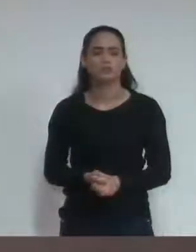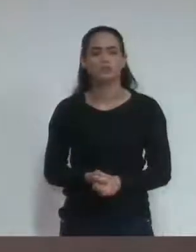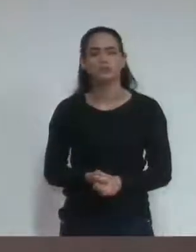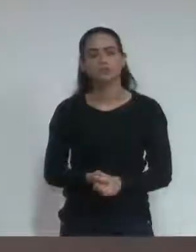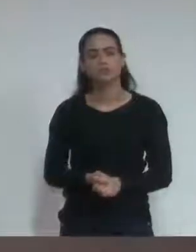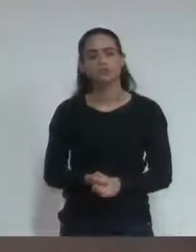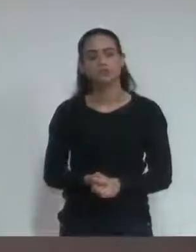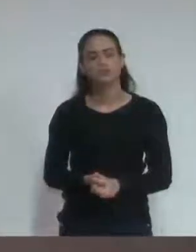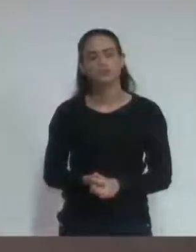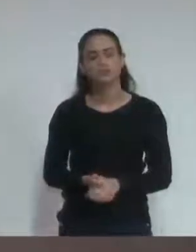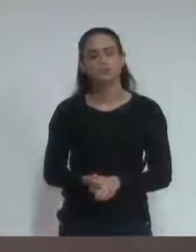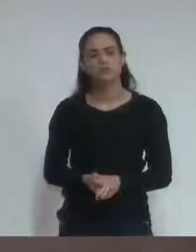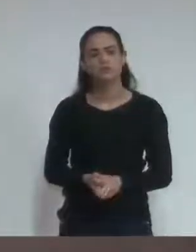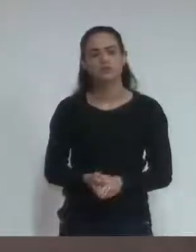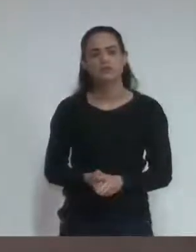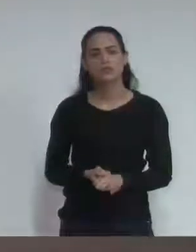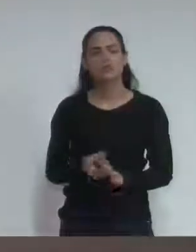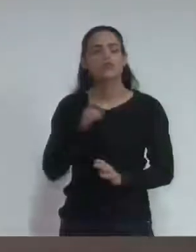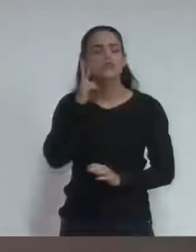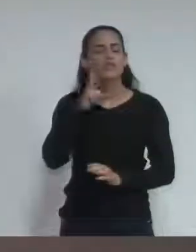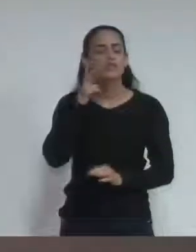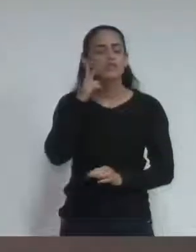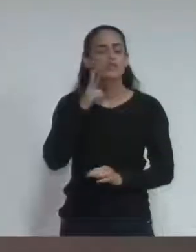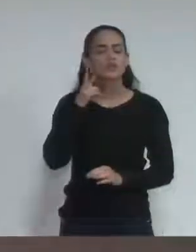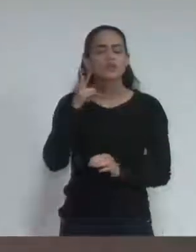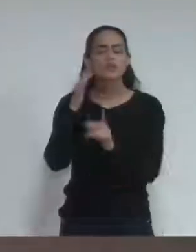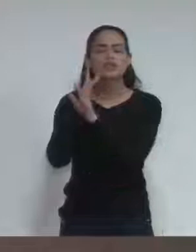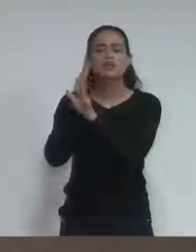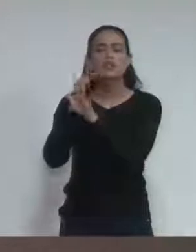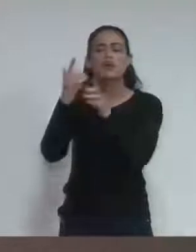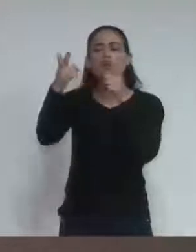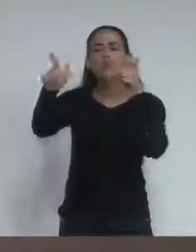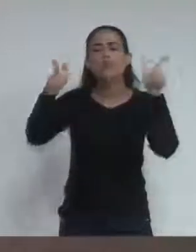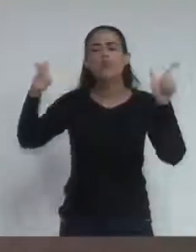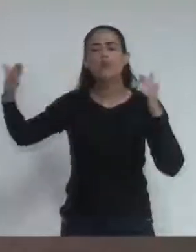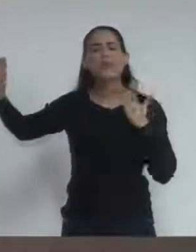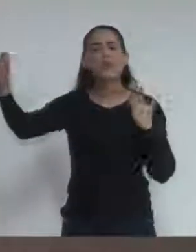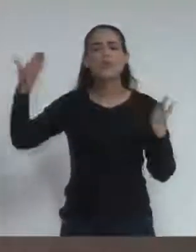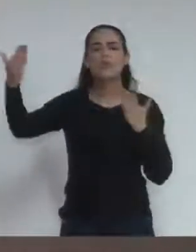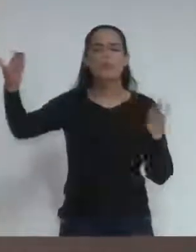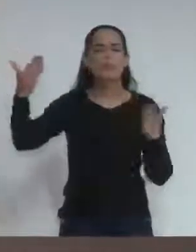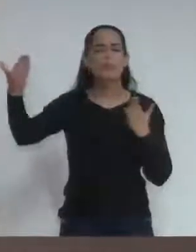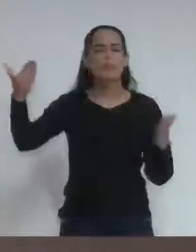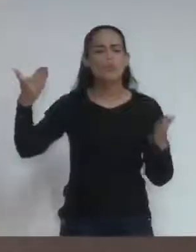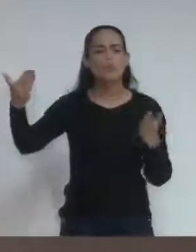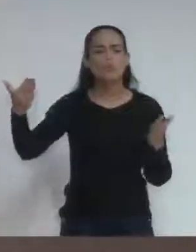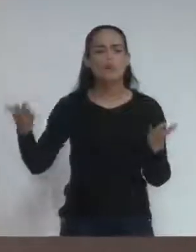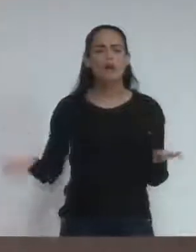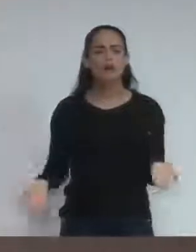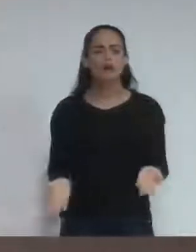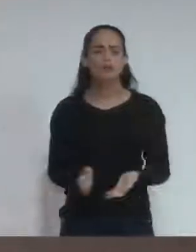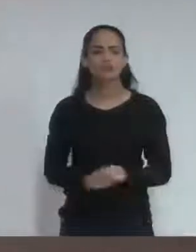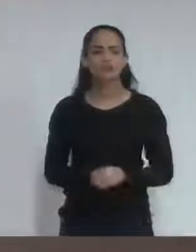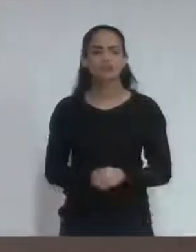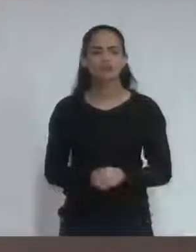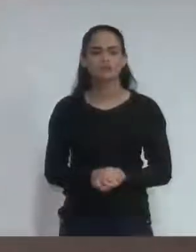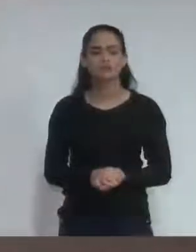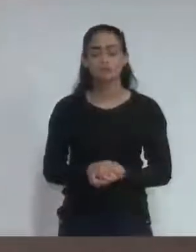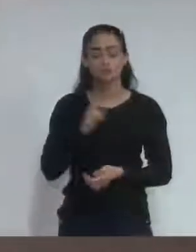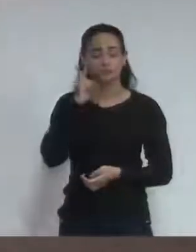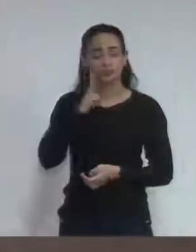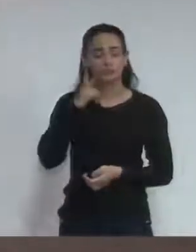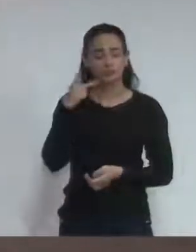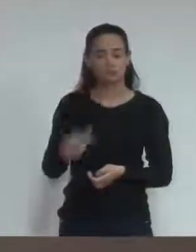Aí vou comparar Vinhedo com outras cidades. Adoro essa cidade, maravilhosa. Está com muitos problemas e problemas de gestão.